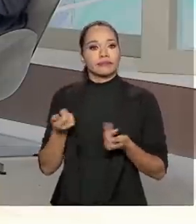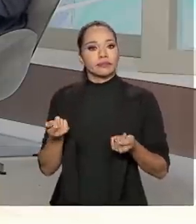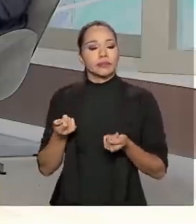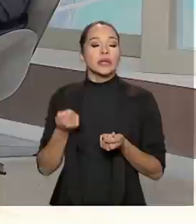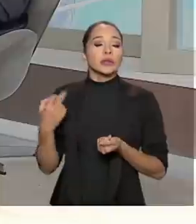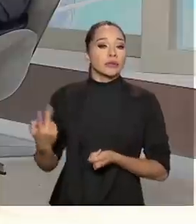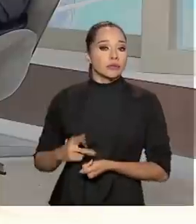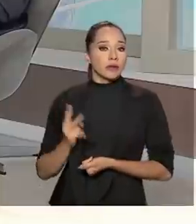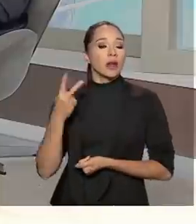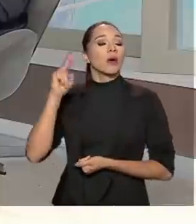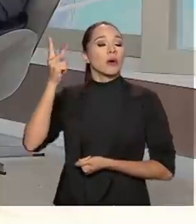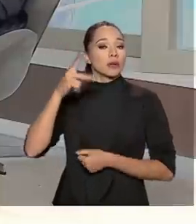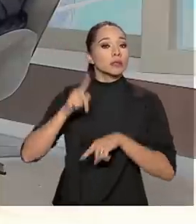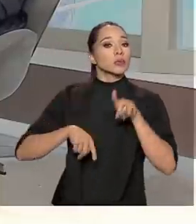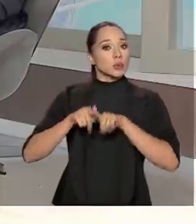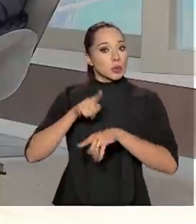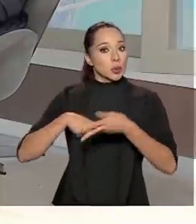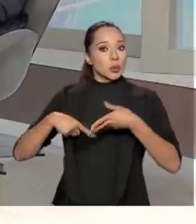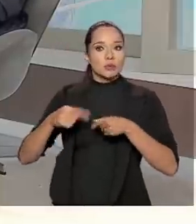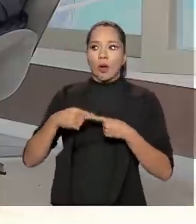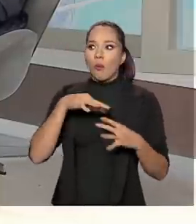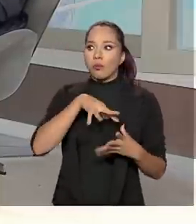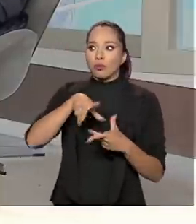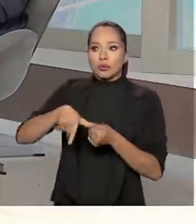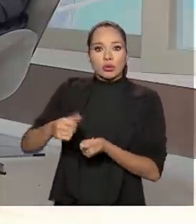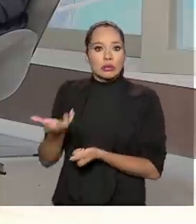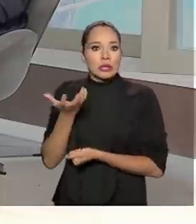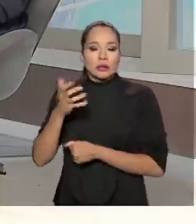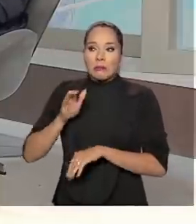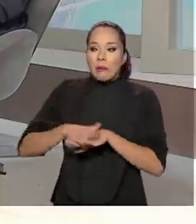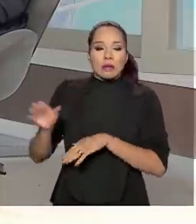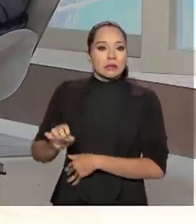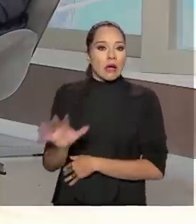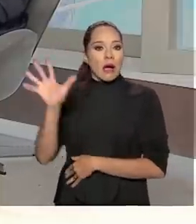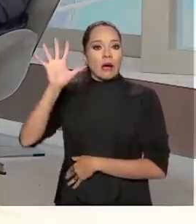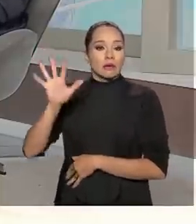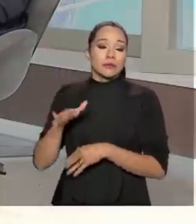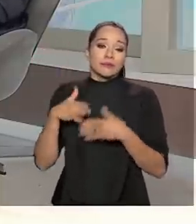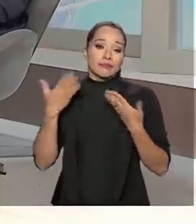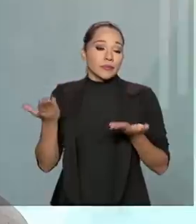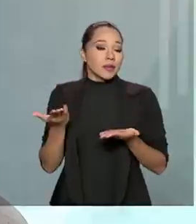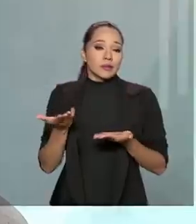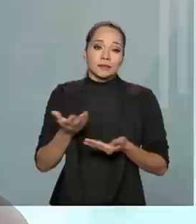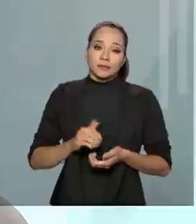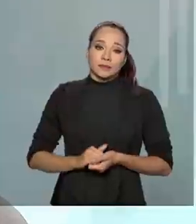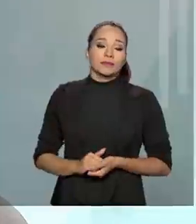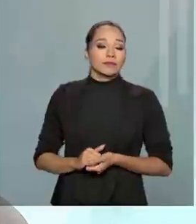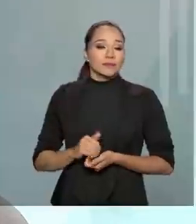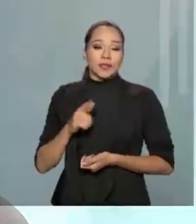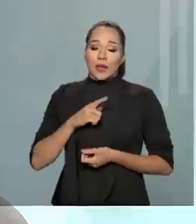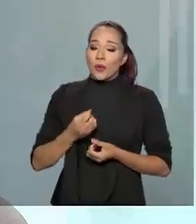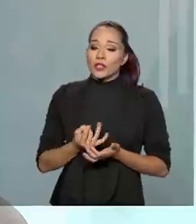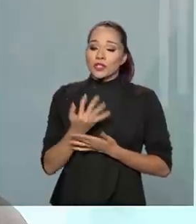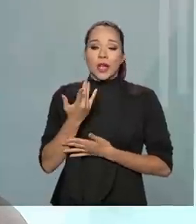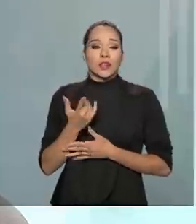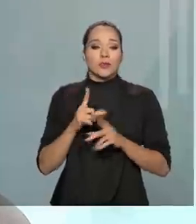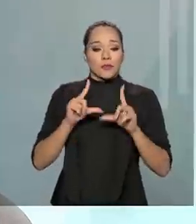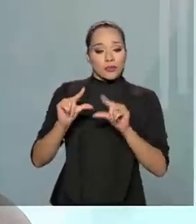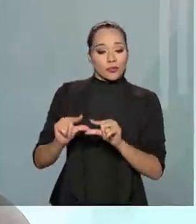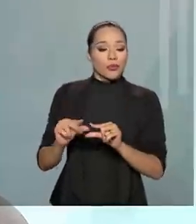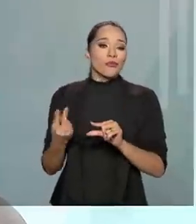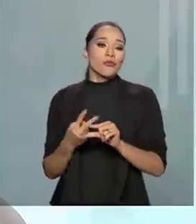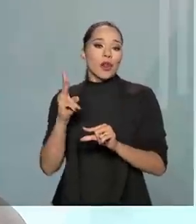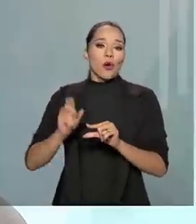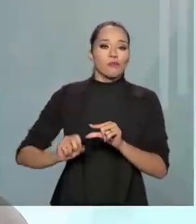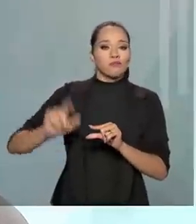dos valores desses produtos, porque o mundo todo buscava o mesmo produto, então uma demanda muito grande, uma oferta reduzida, o que gerou um aumento